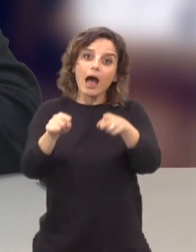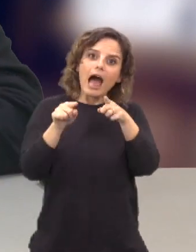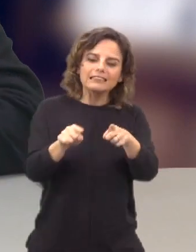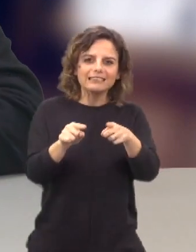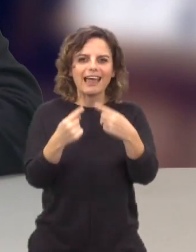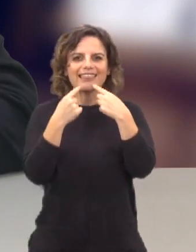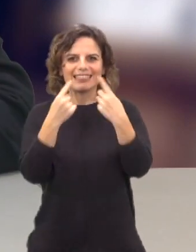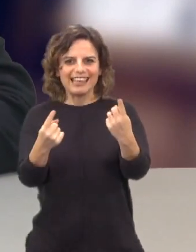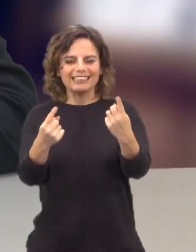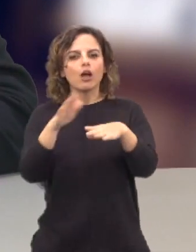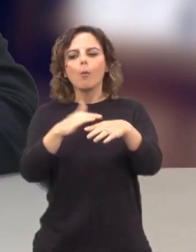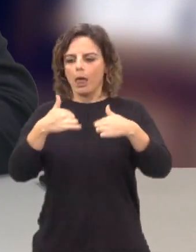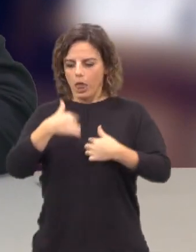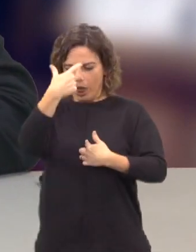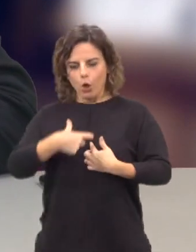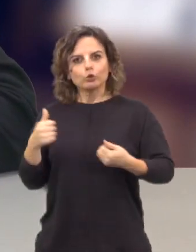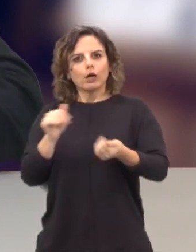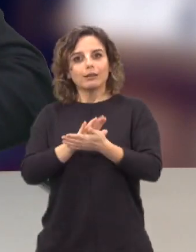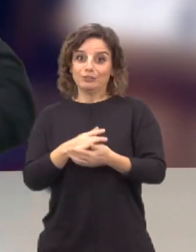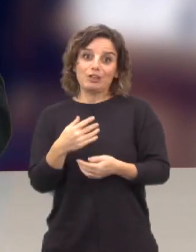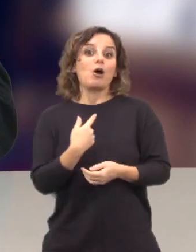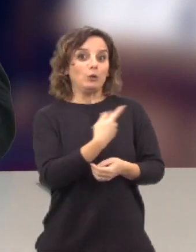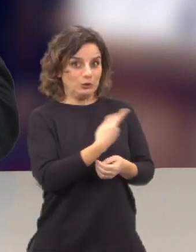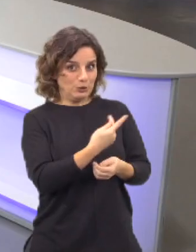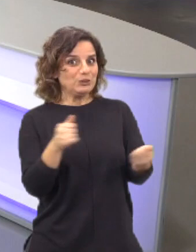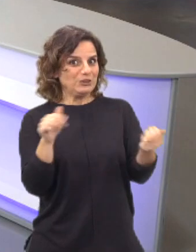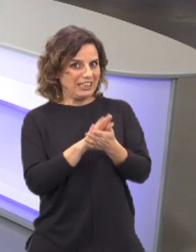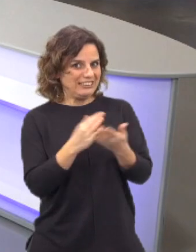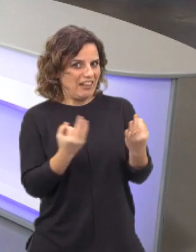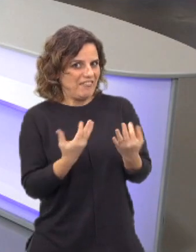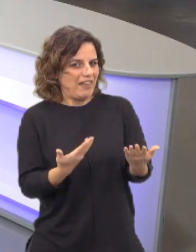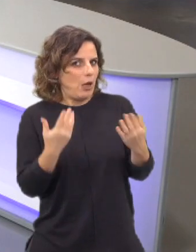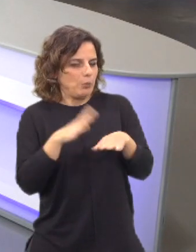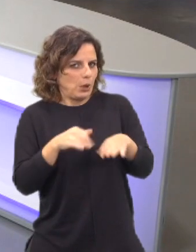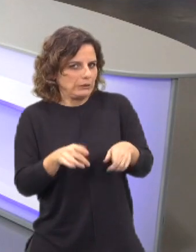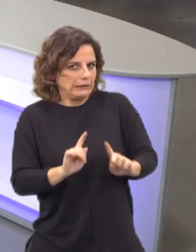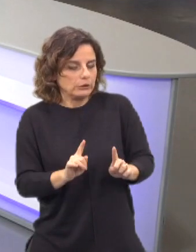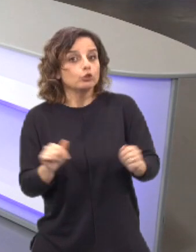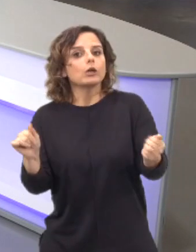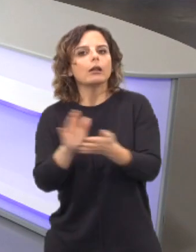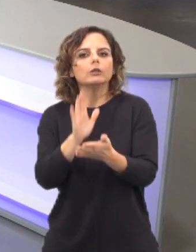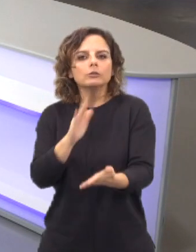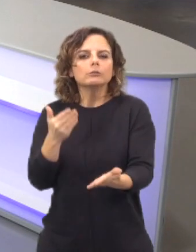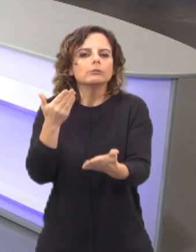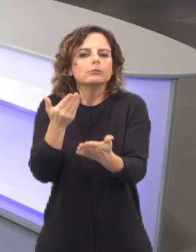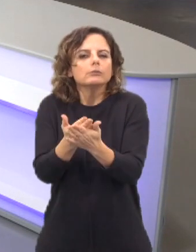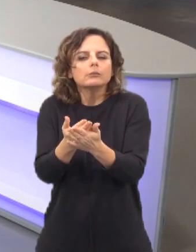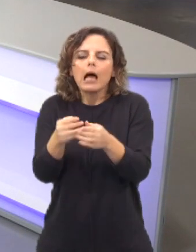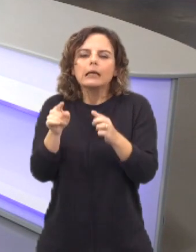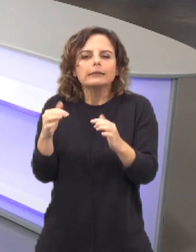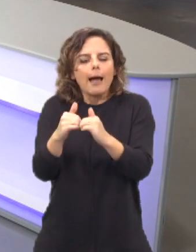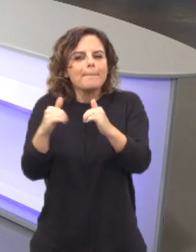e essa é a grande mensagem, não é por eu apenas ser jornalista ou por nós sermos jornalistas, é porque só o jornalismo faz essa destrinça